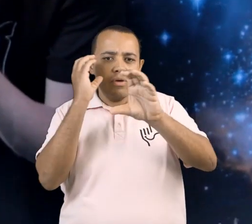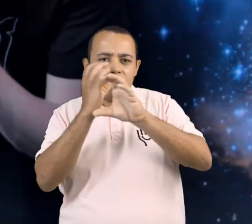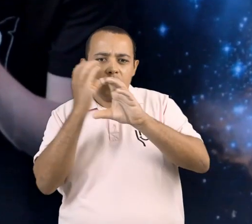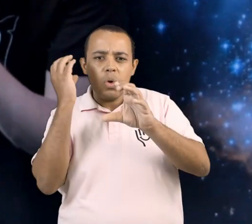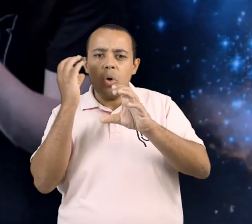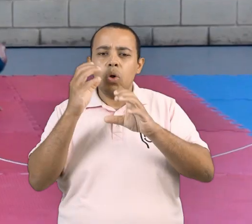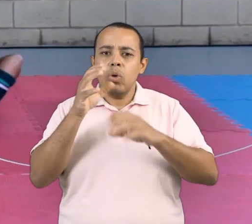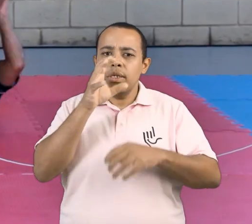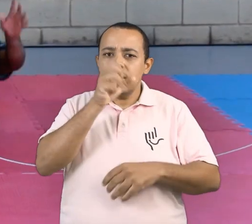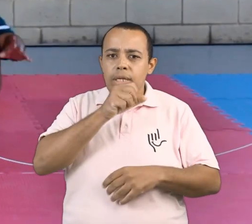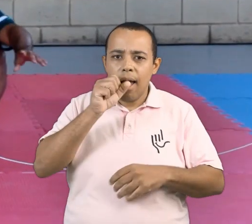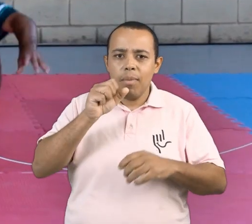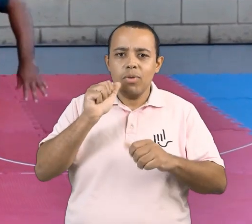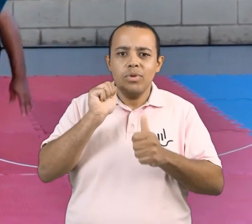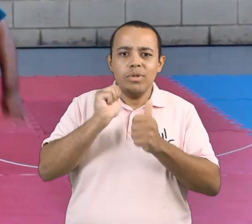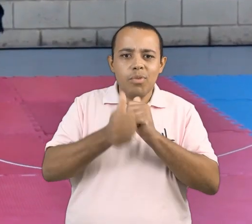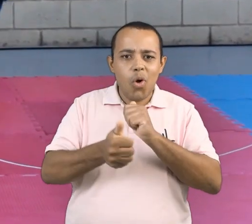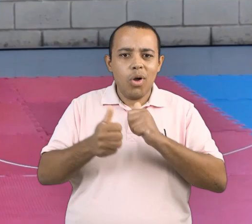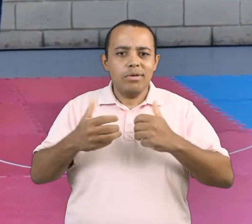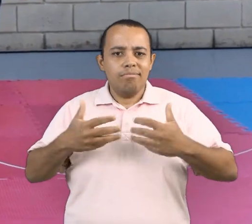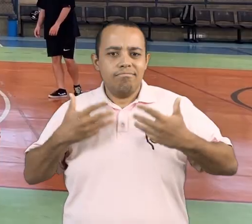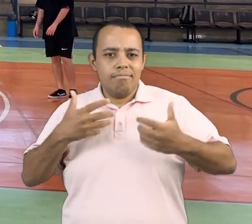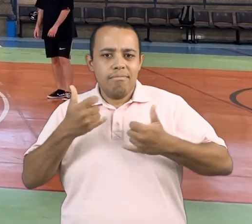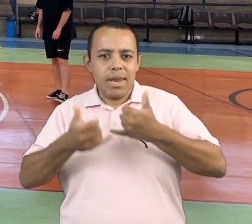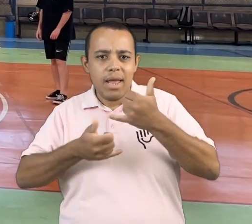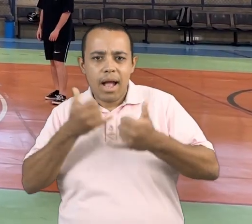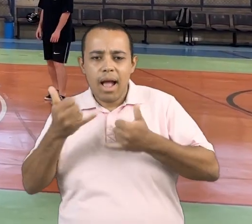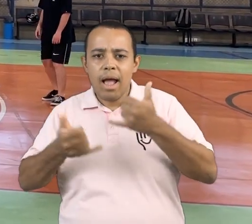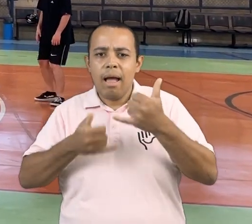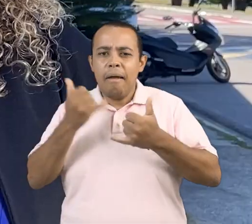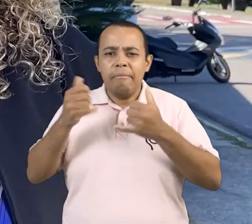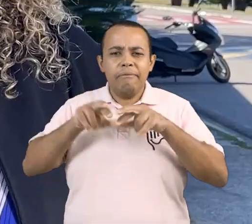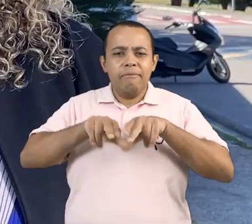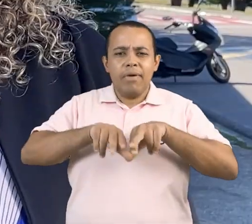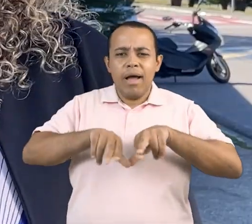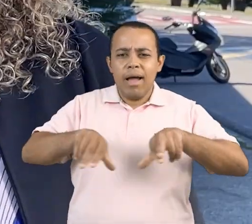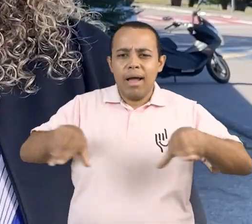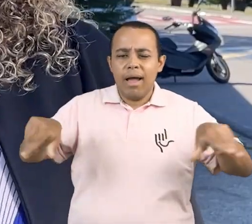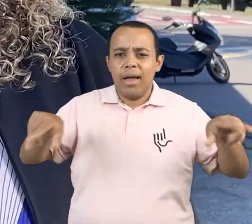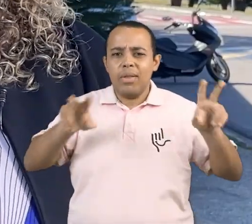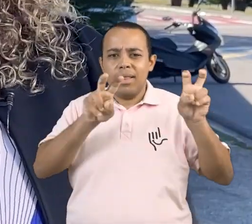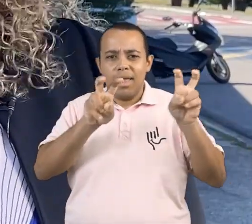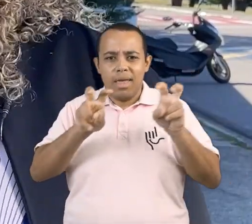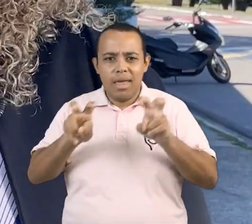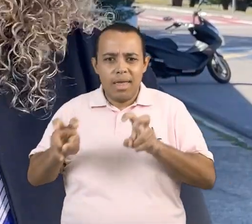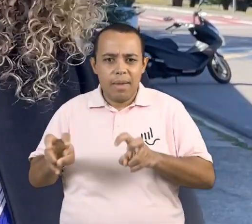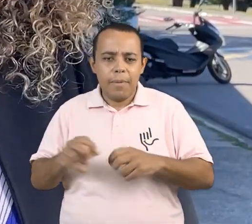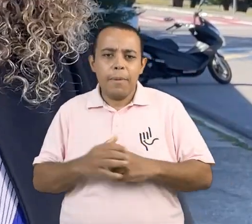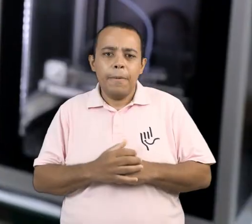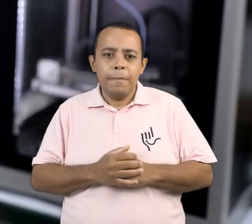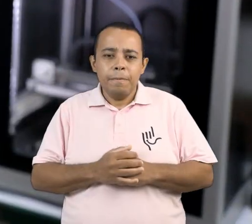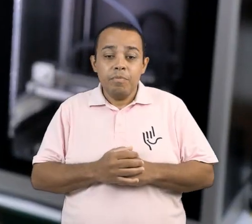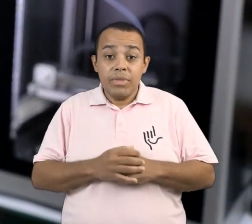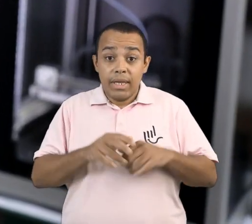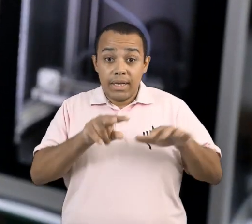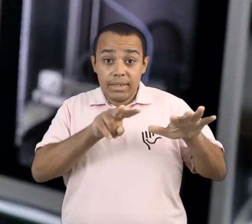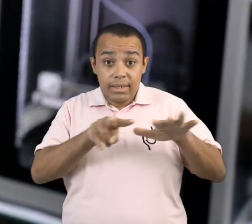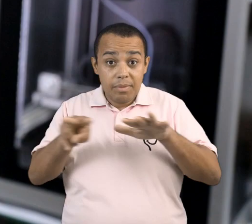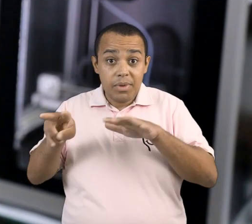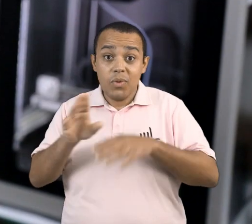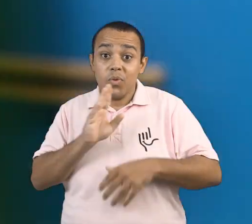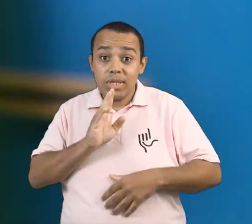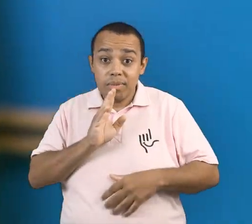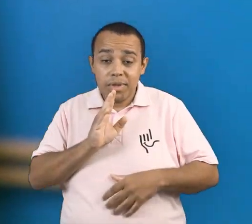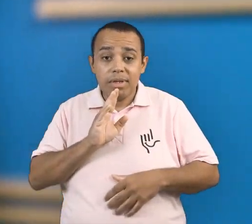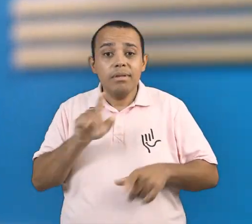Astronômico, sábado de esporte e lazer, o icônico mural da entrada do Campos de Goiabeiras e muito mais. A Semana